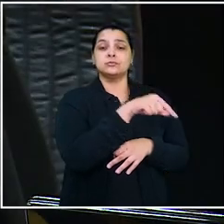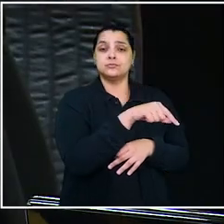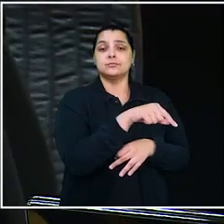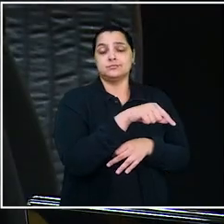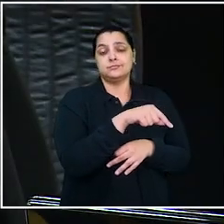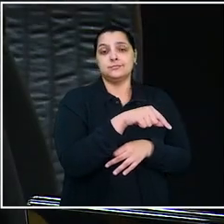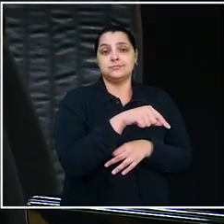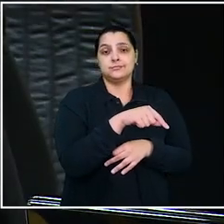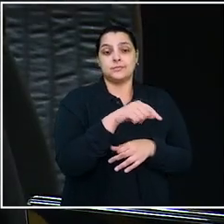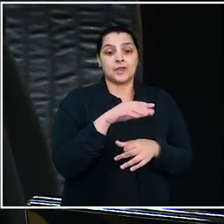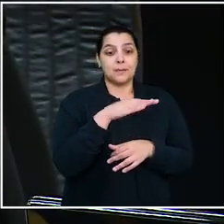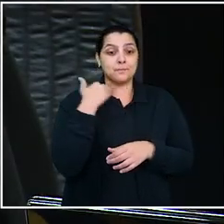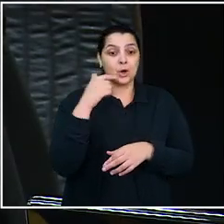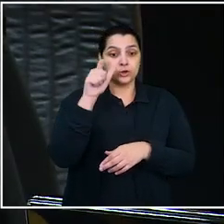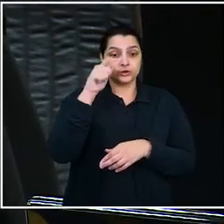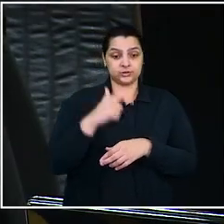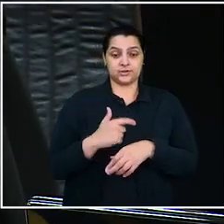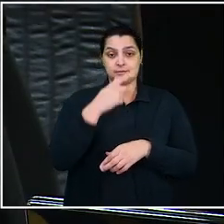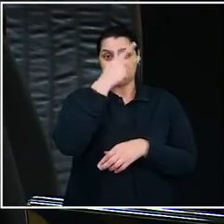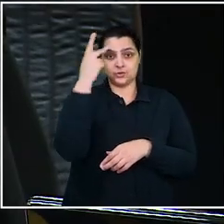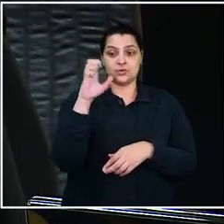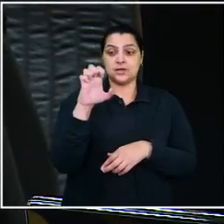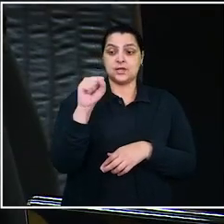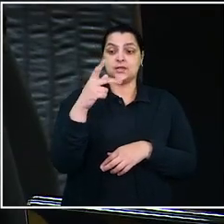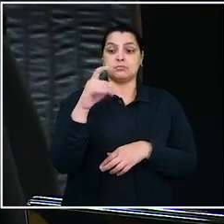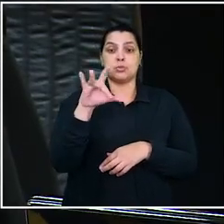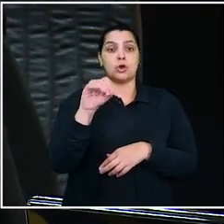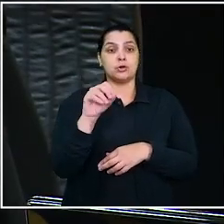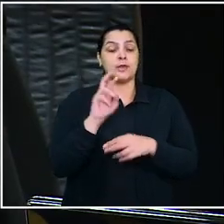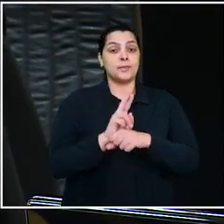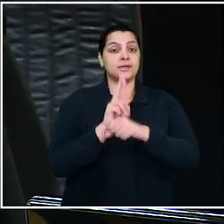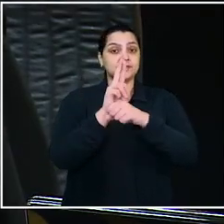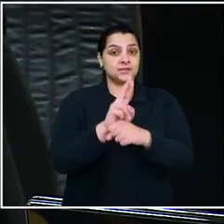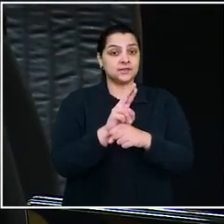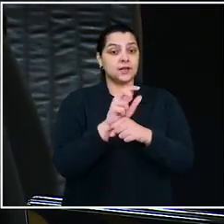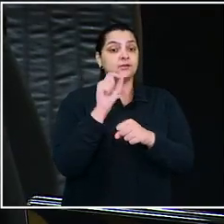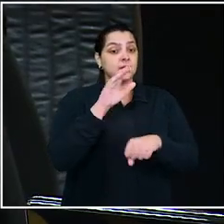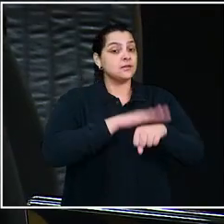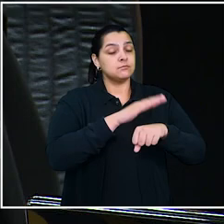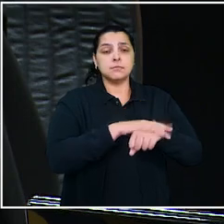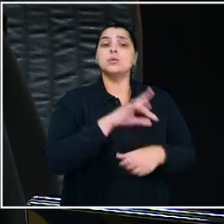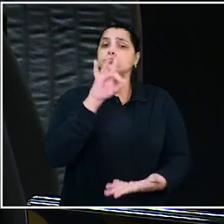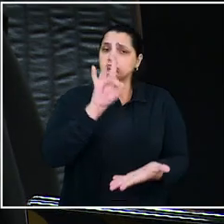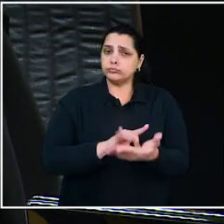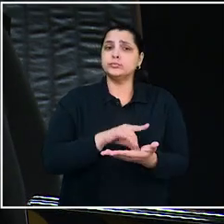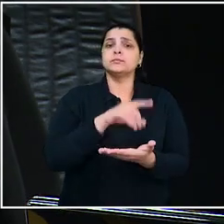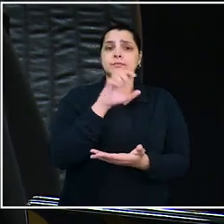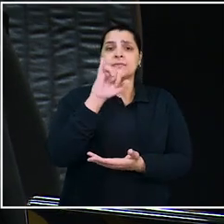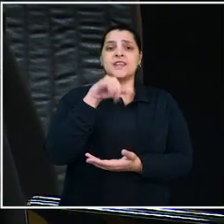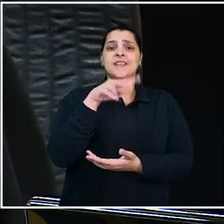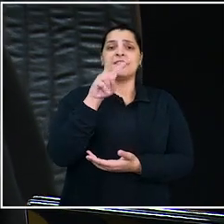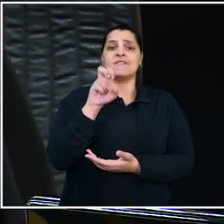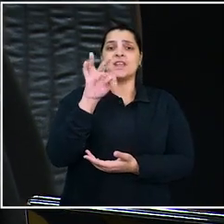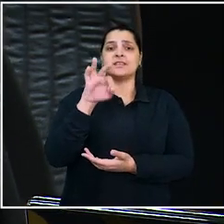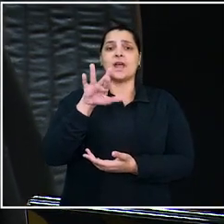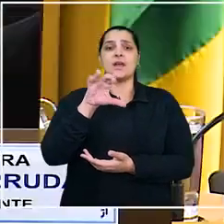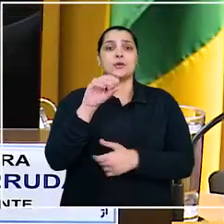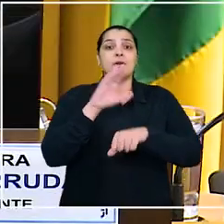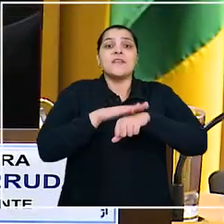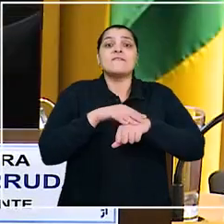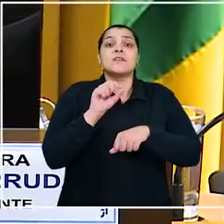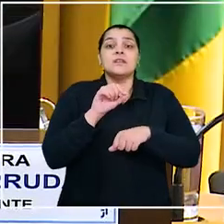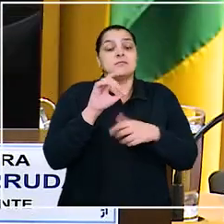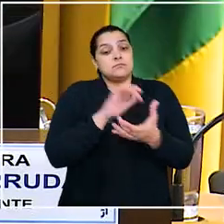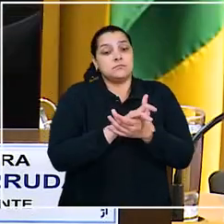vítima. Sendo assim, no caso da morte do titular, o espólio representado pelo inventariante tem legitimidade para apresentar a ação.